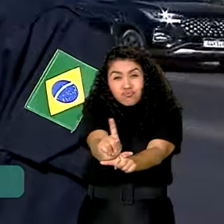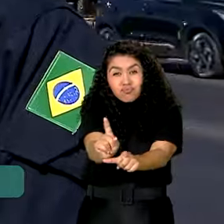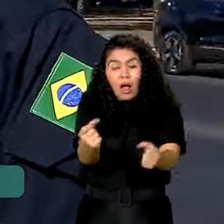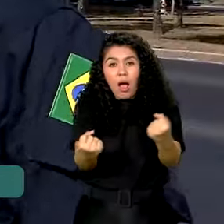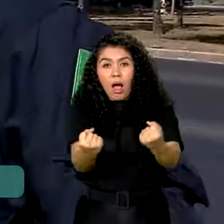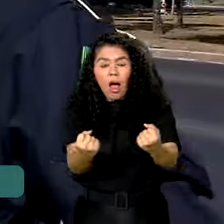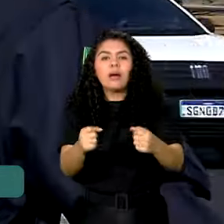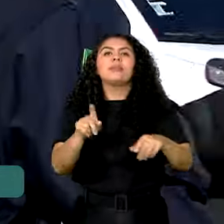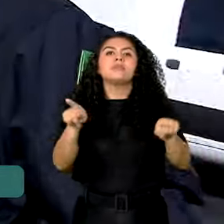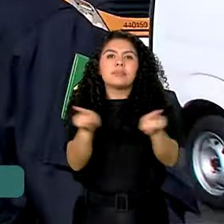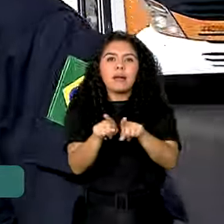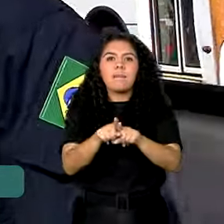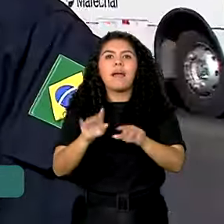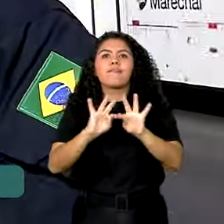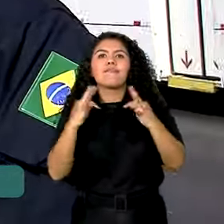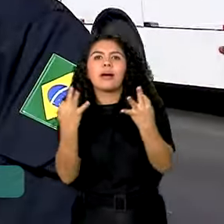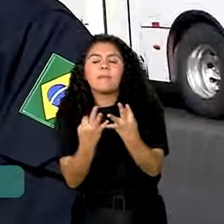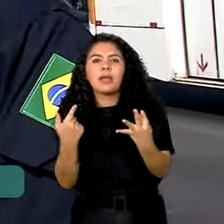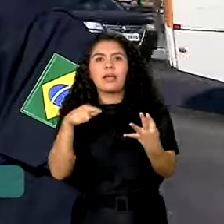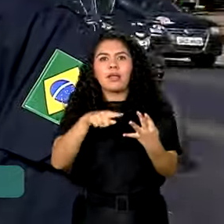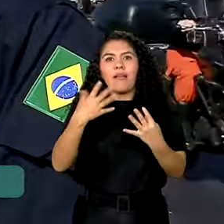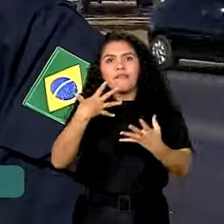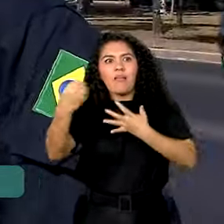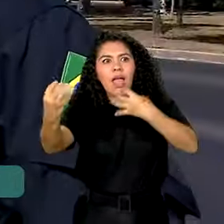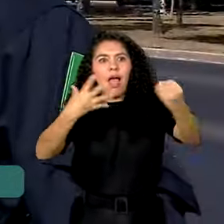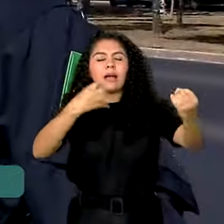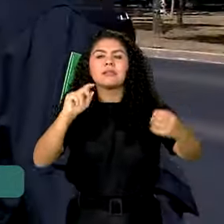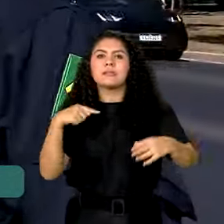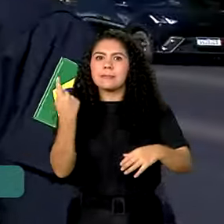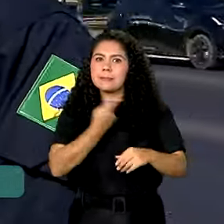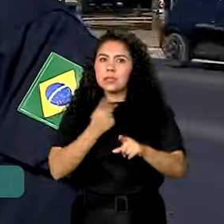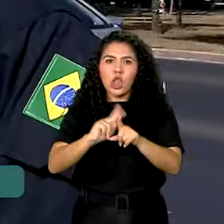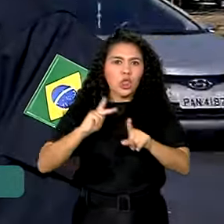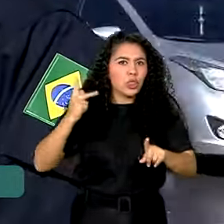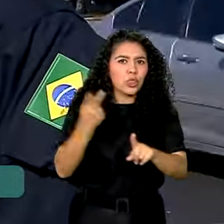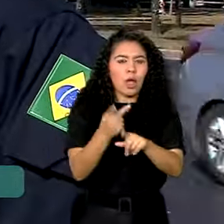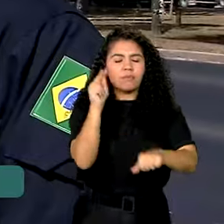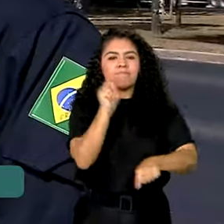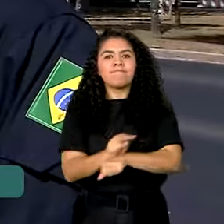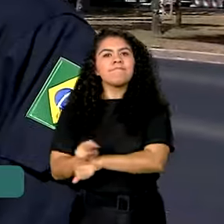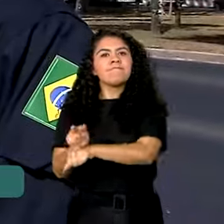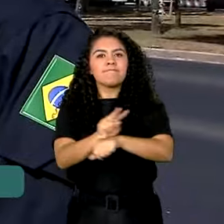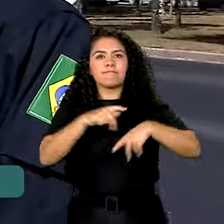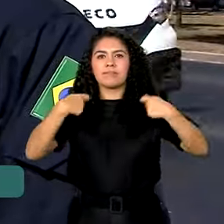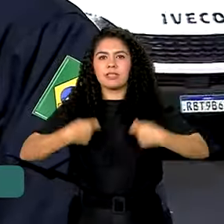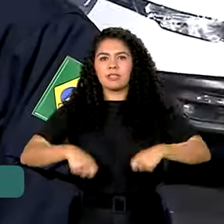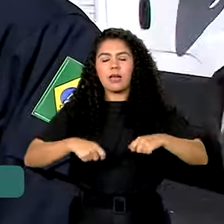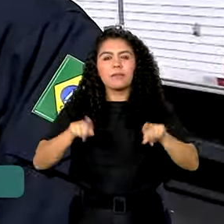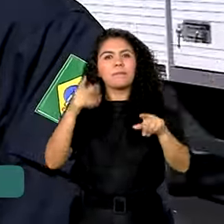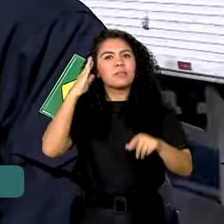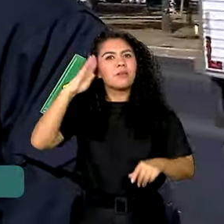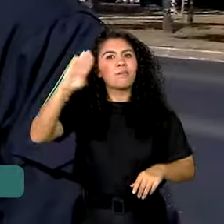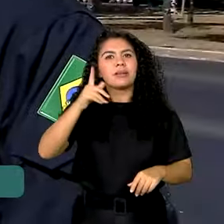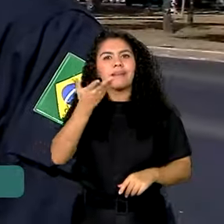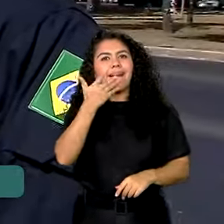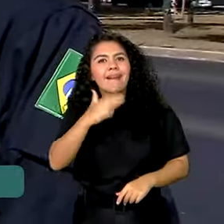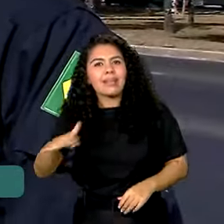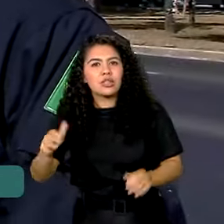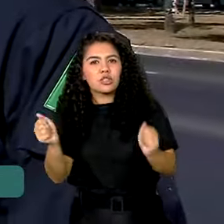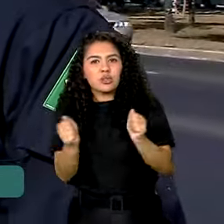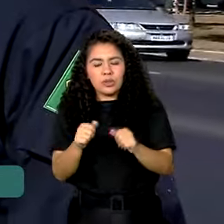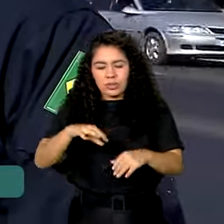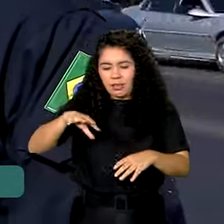viajam, também nós intensificamos a fiscalização daqueles dispositivos que são necessários para o trânsito de crianças, né? De crianças